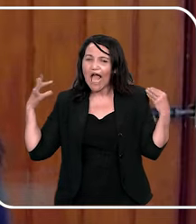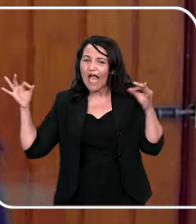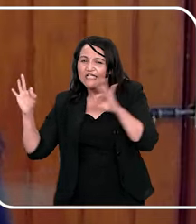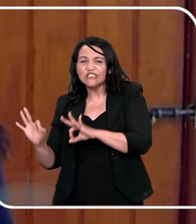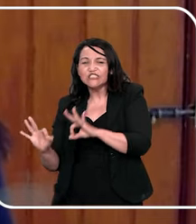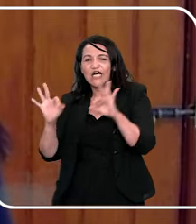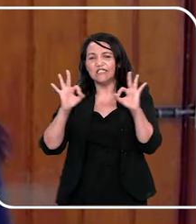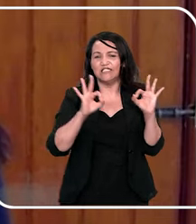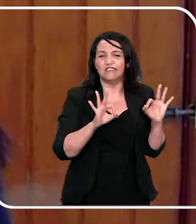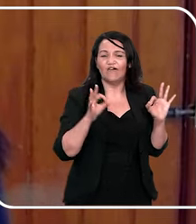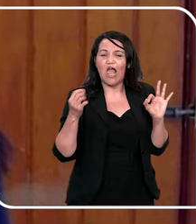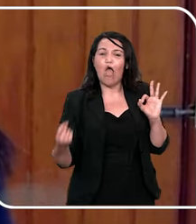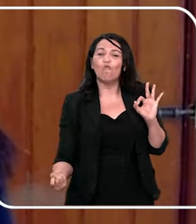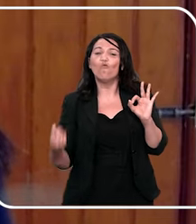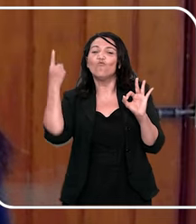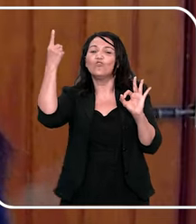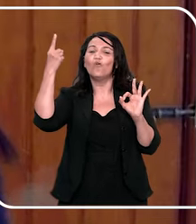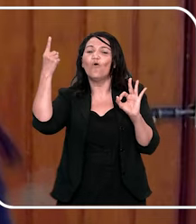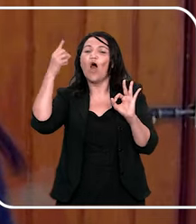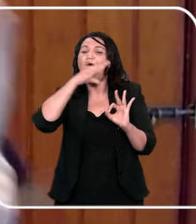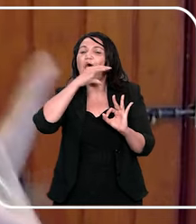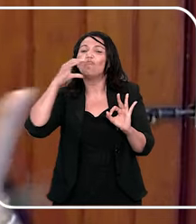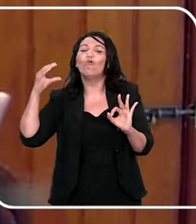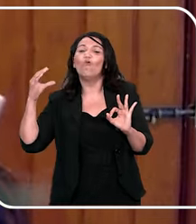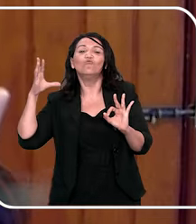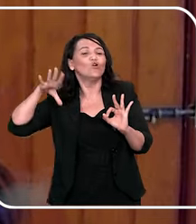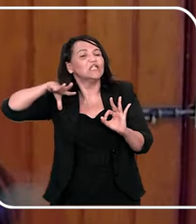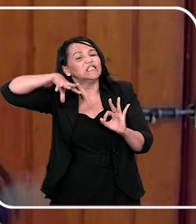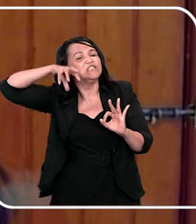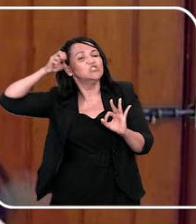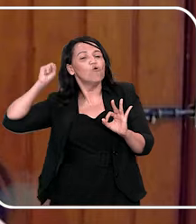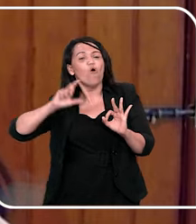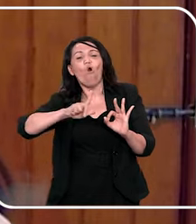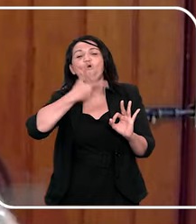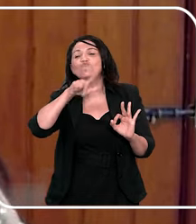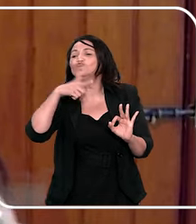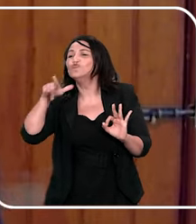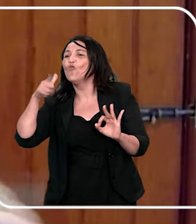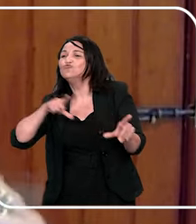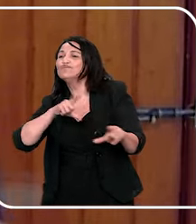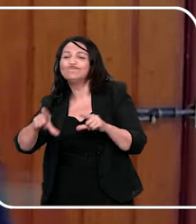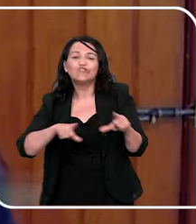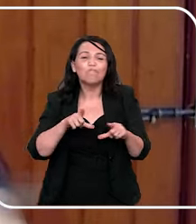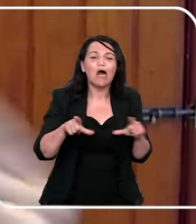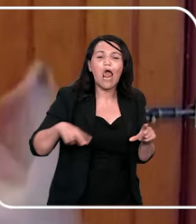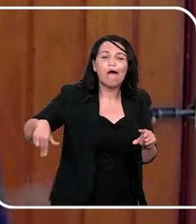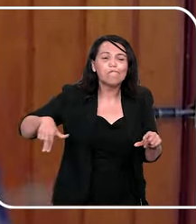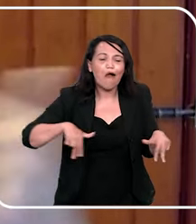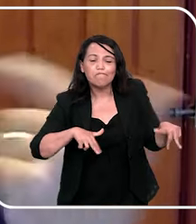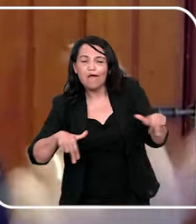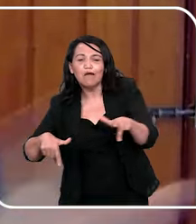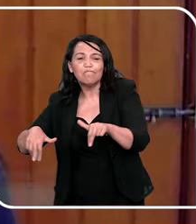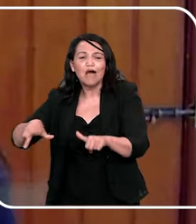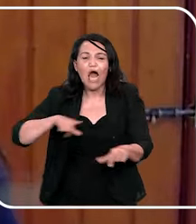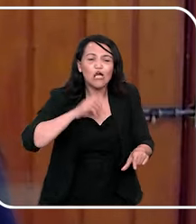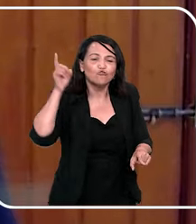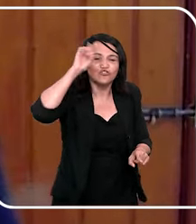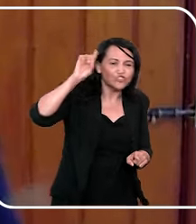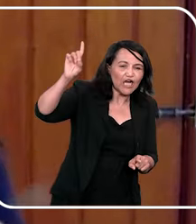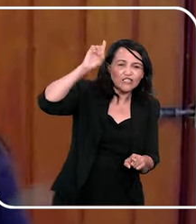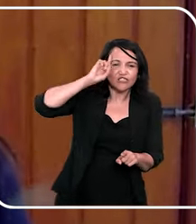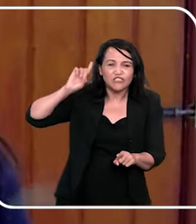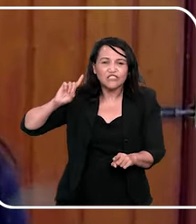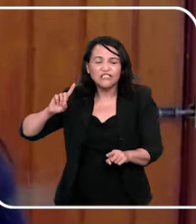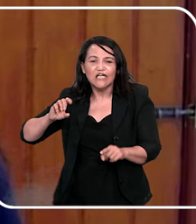favorito e que te dá atenção. É o único adulto que te ouve. Porque todos os outros estão trabalhando, na correria,